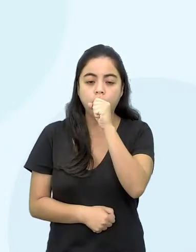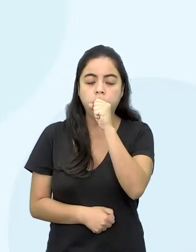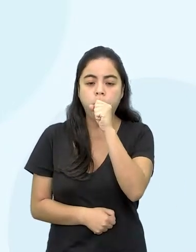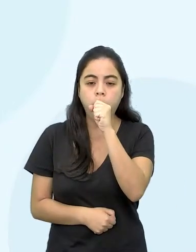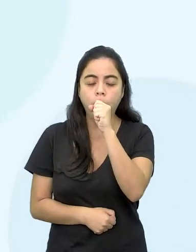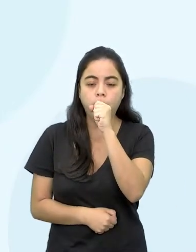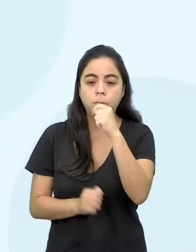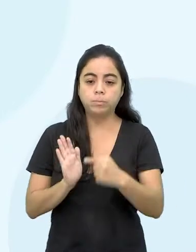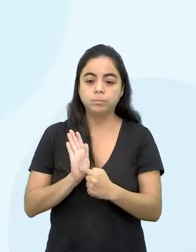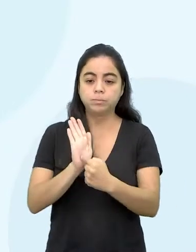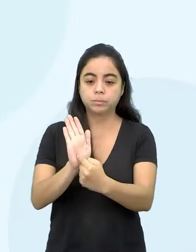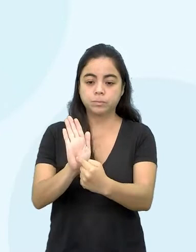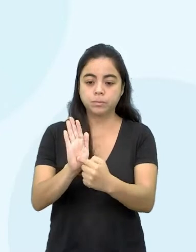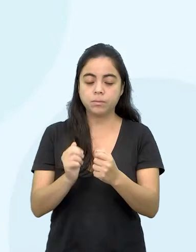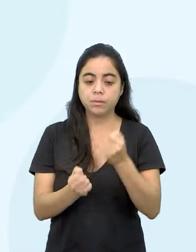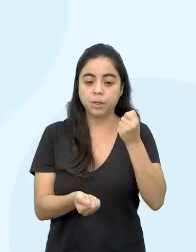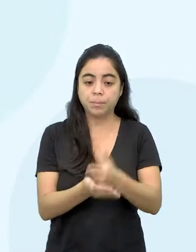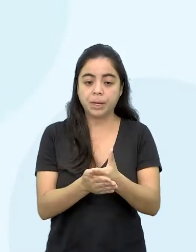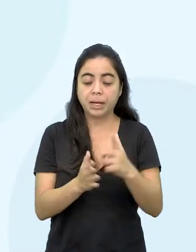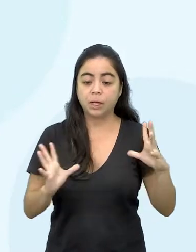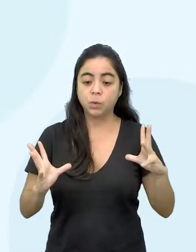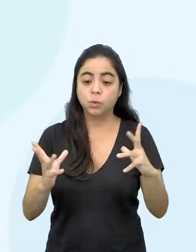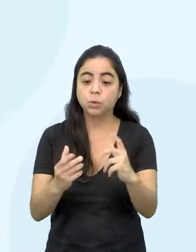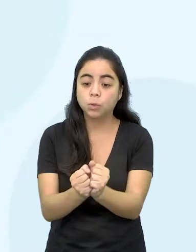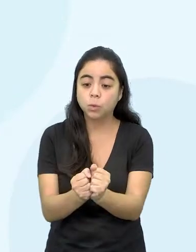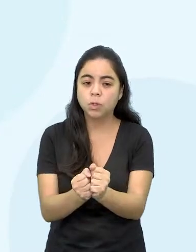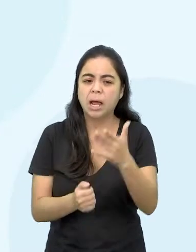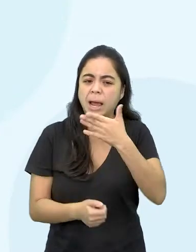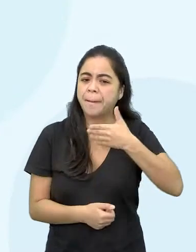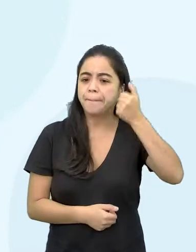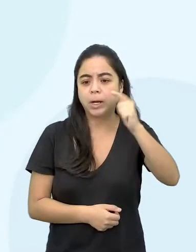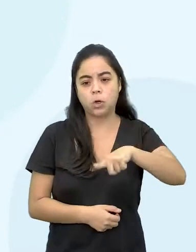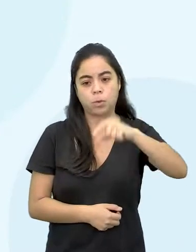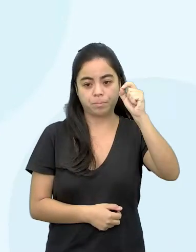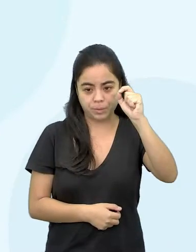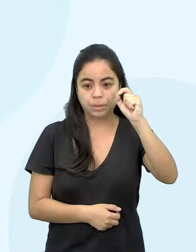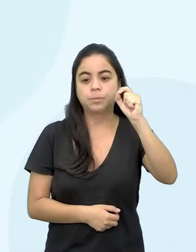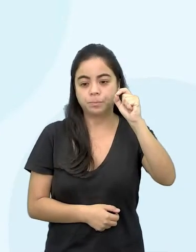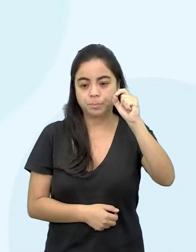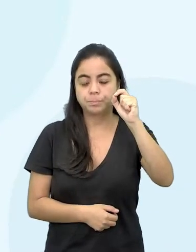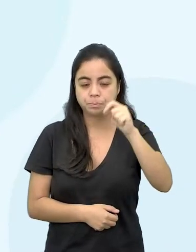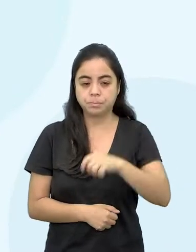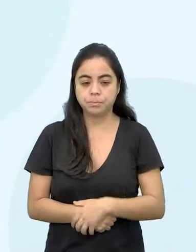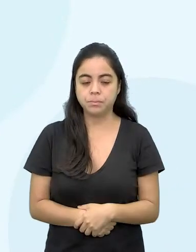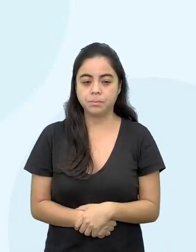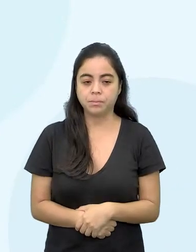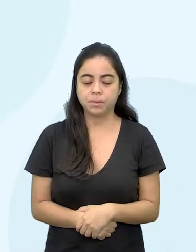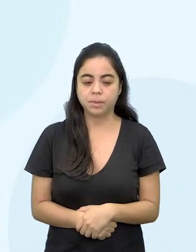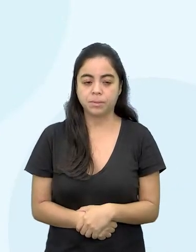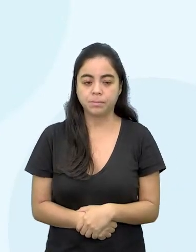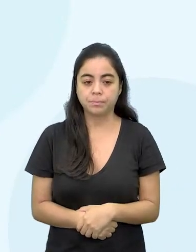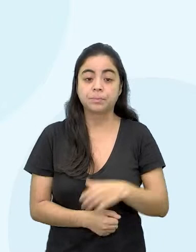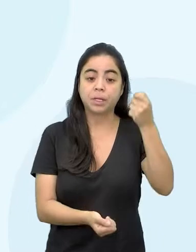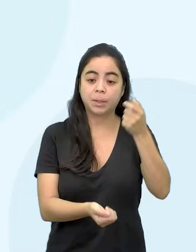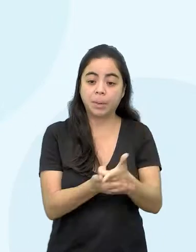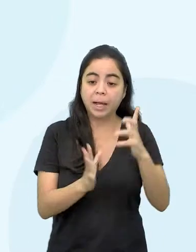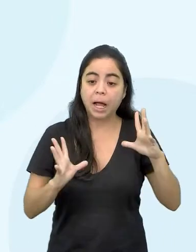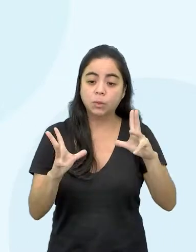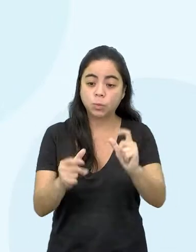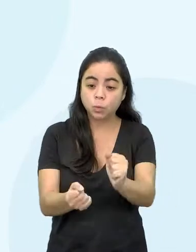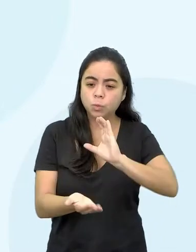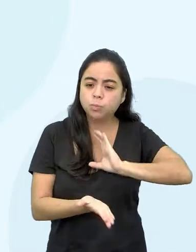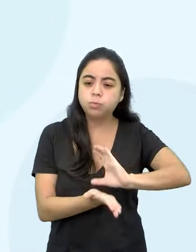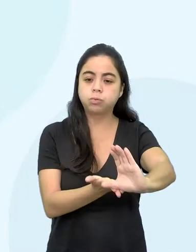vocês que pagar de forma integral era sempre a melhor opção. Pagar de forma integral.